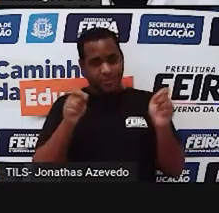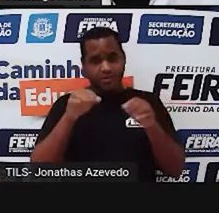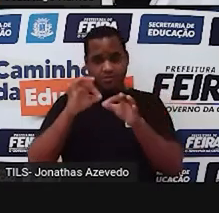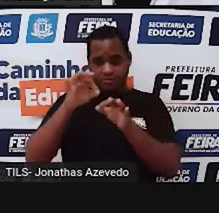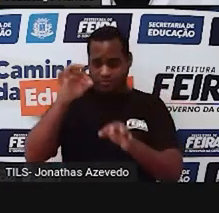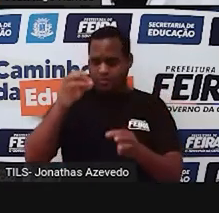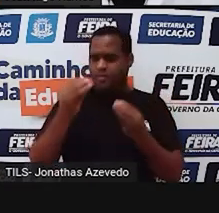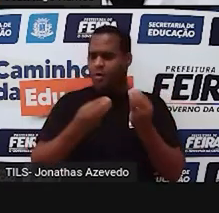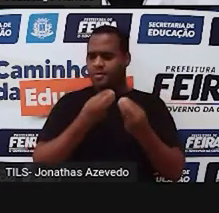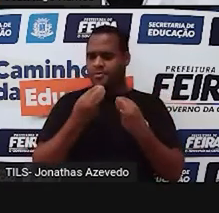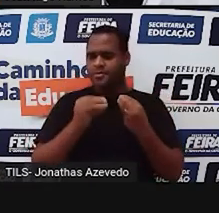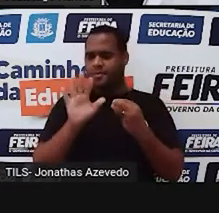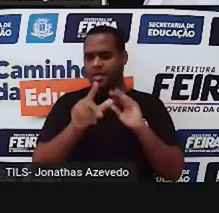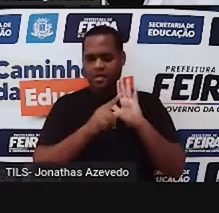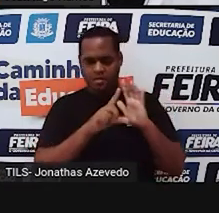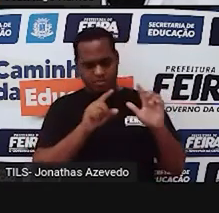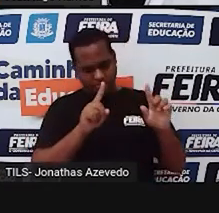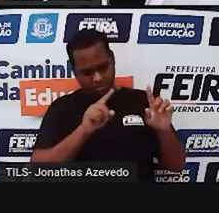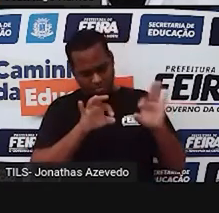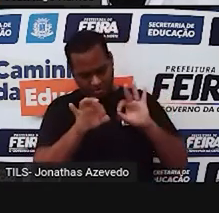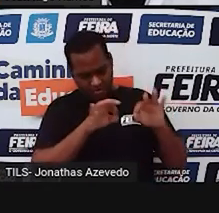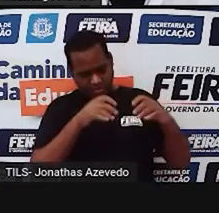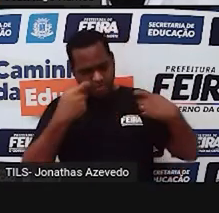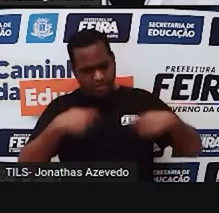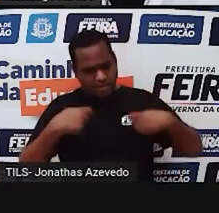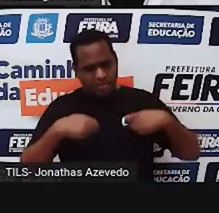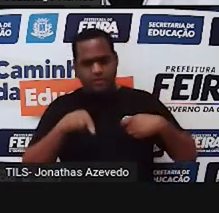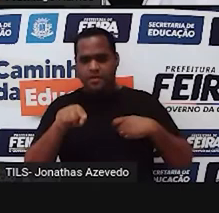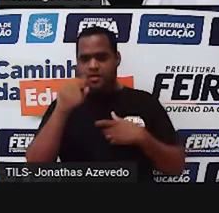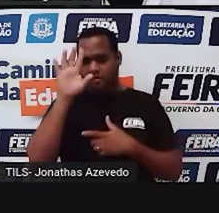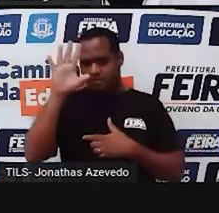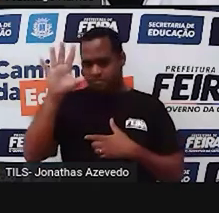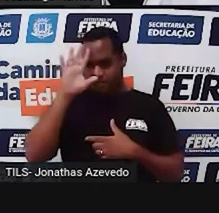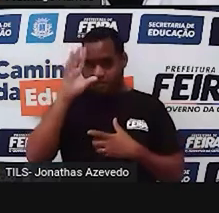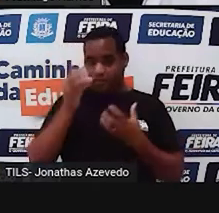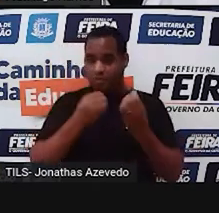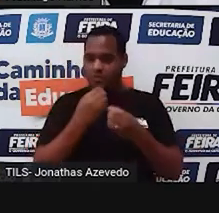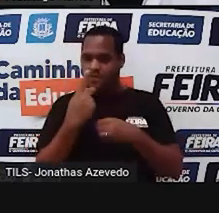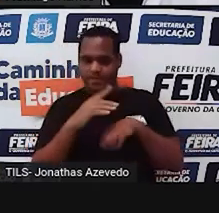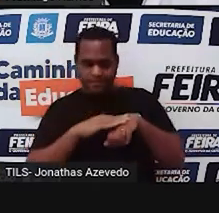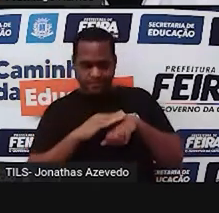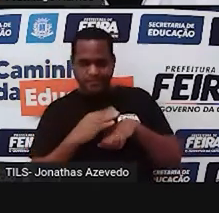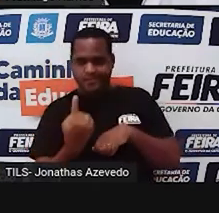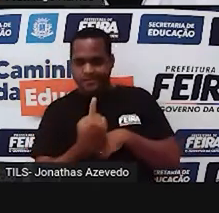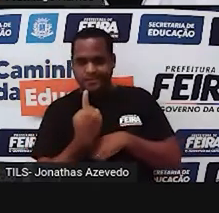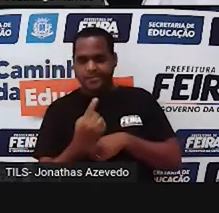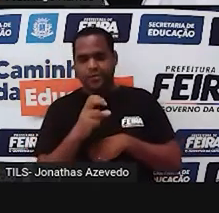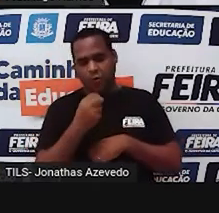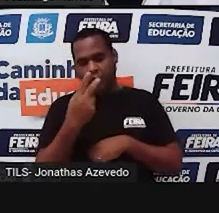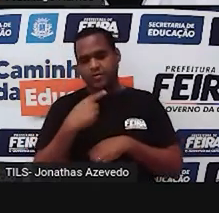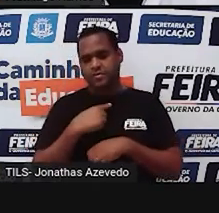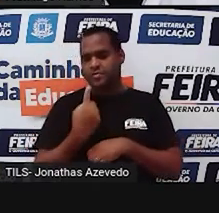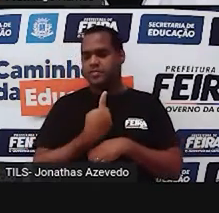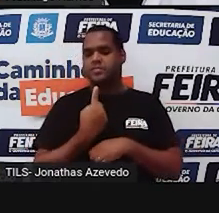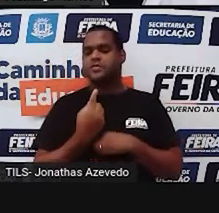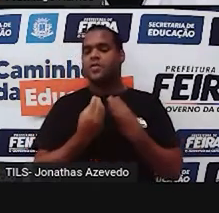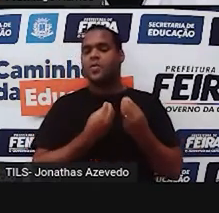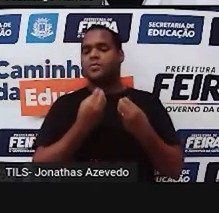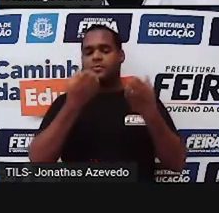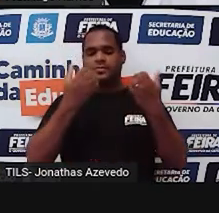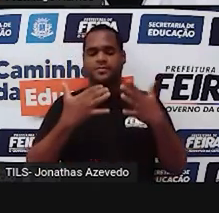mas antes eu preciso que você pense né? sozinho ou sozinha para ver como é que vai ficar